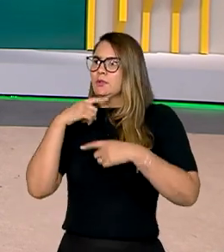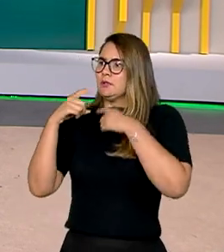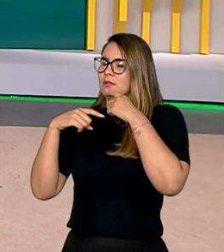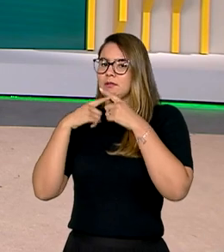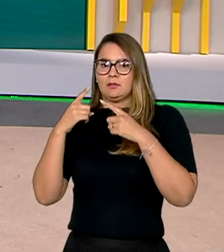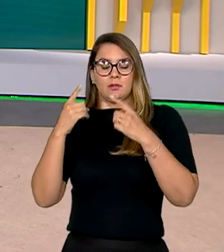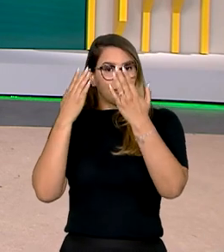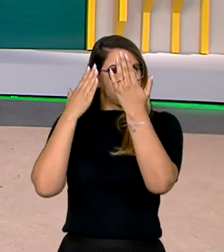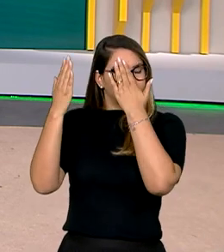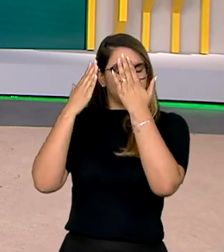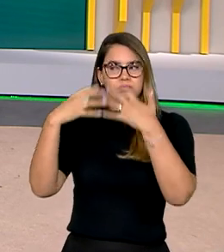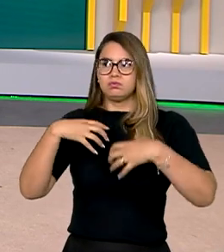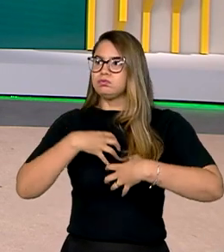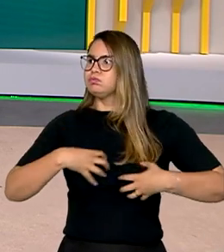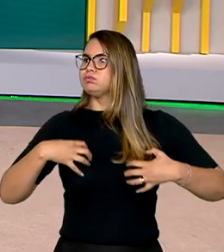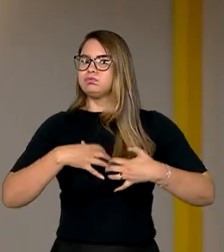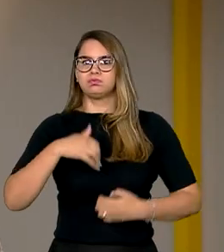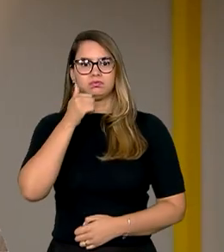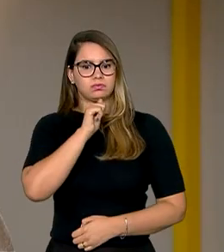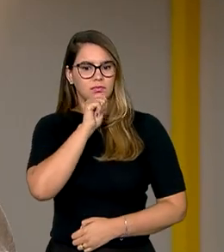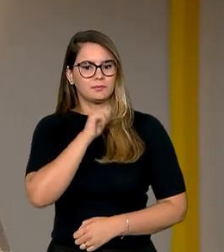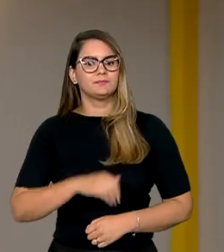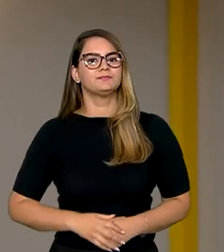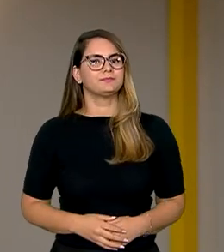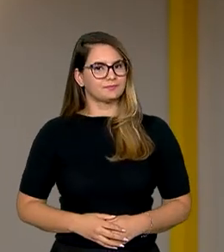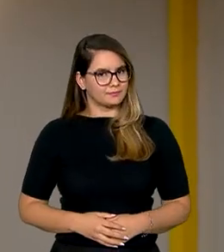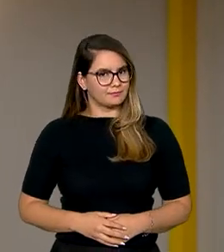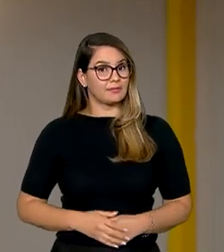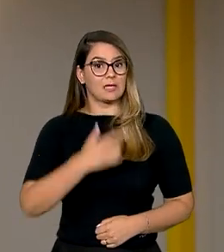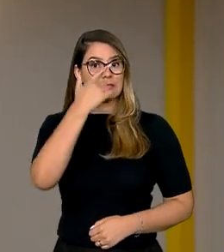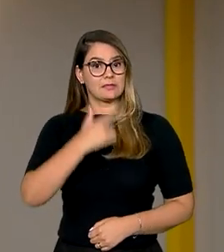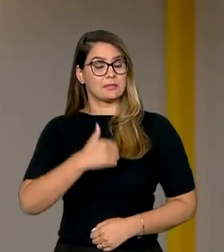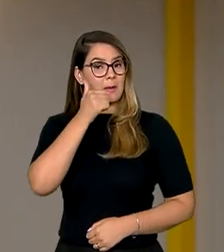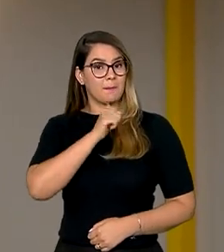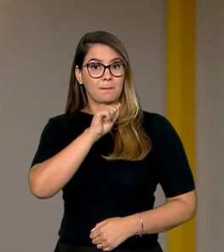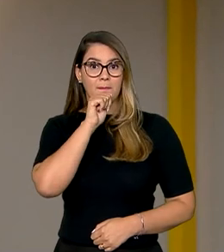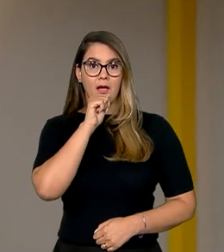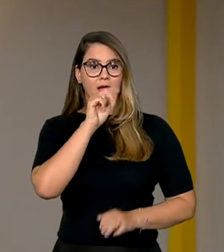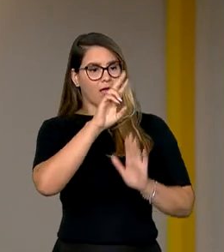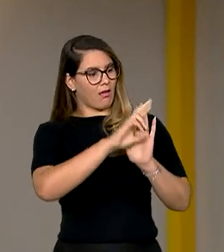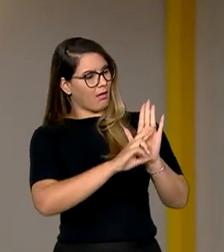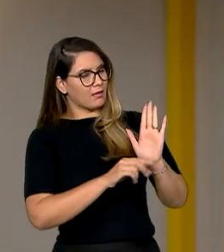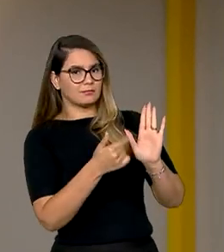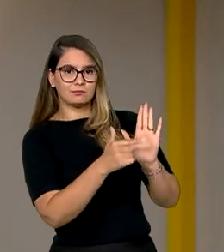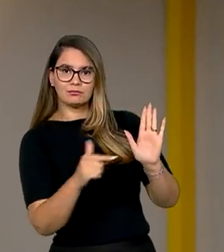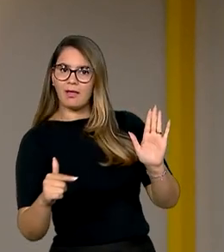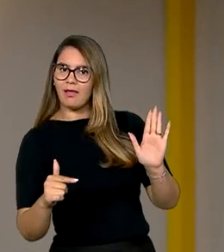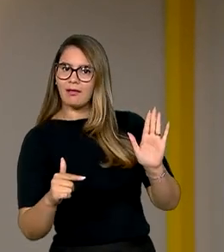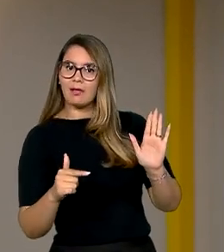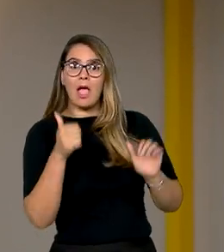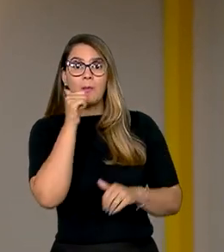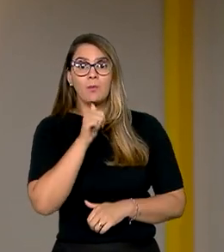instabilidade psicológica para as mães. Como ser mãe não vem com o manual, muitas mulheres precisam de apoio